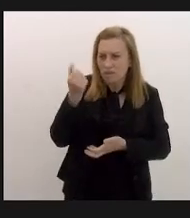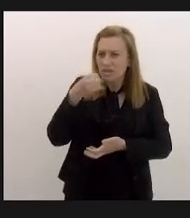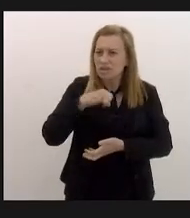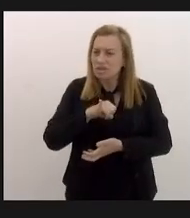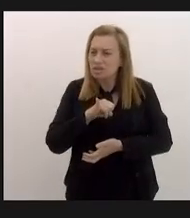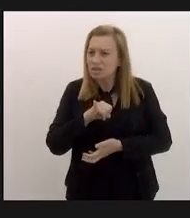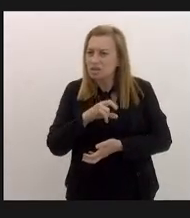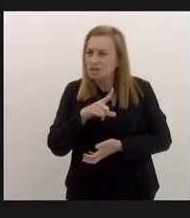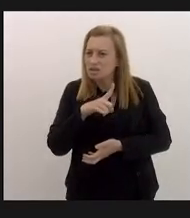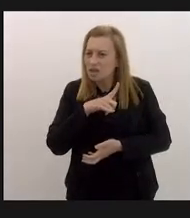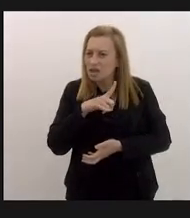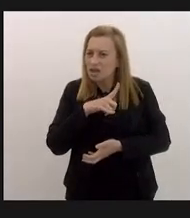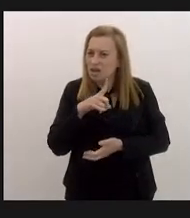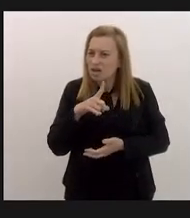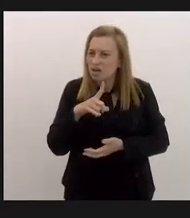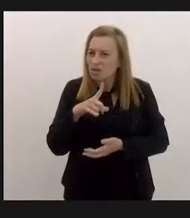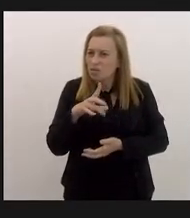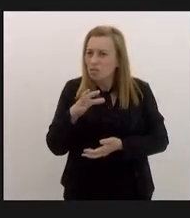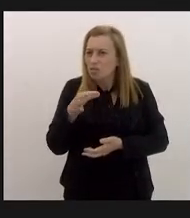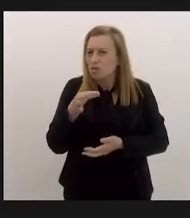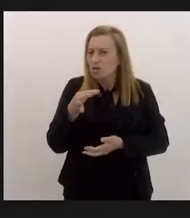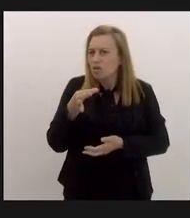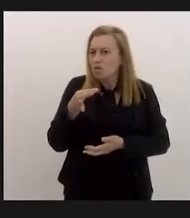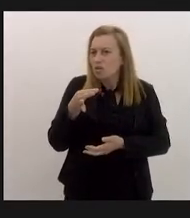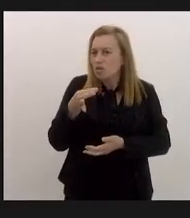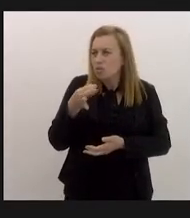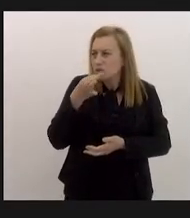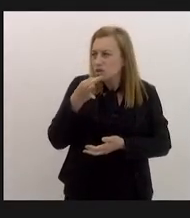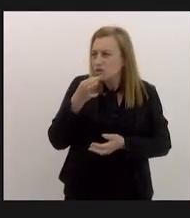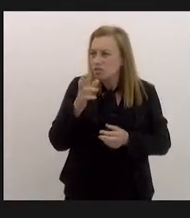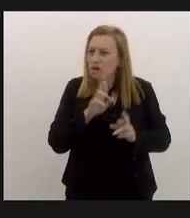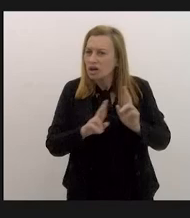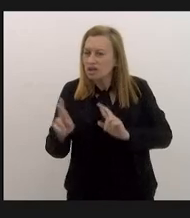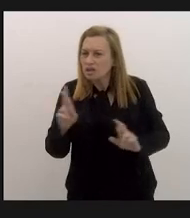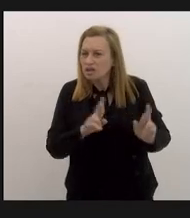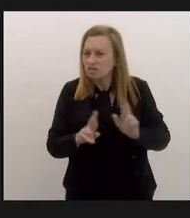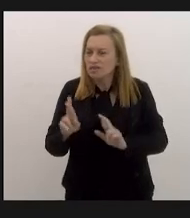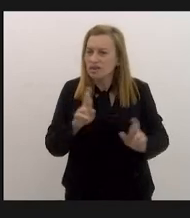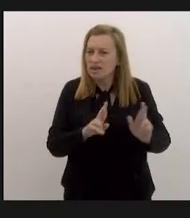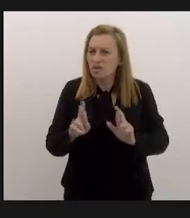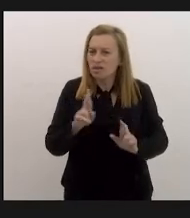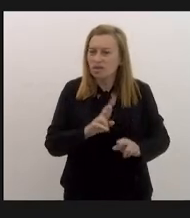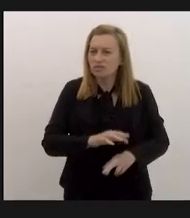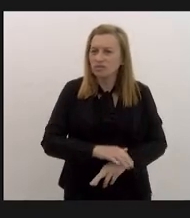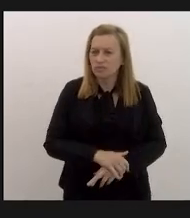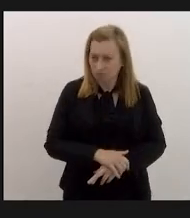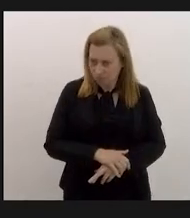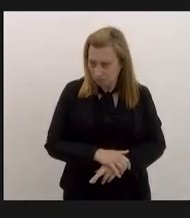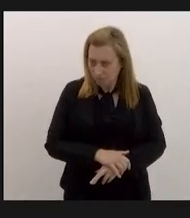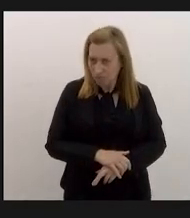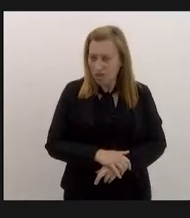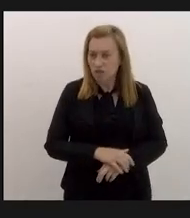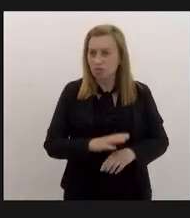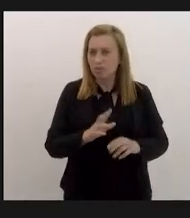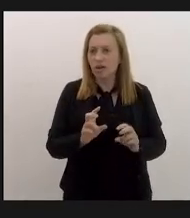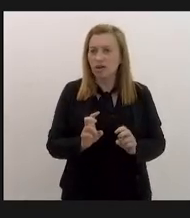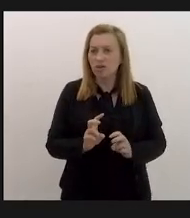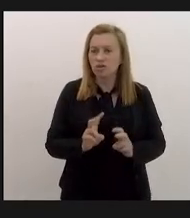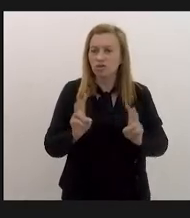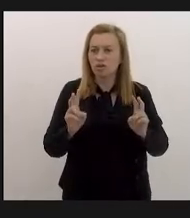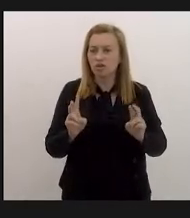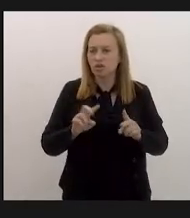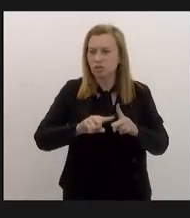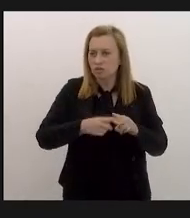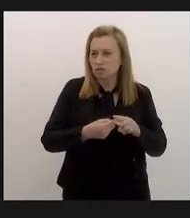algum fundamento em relação à nossa aprovação aqui desse reajuste. Do